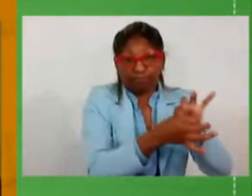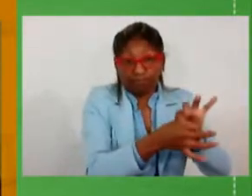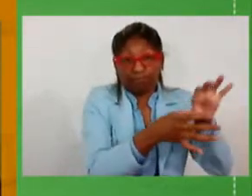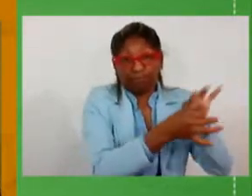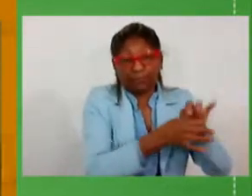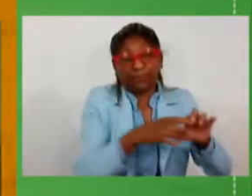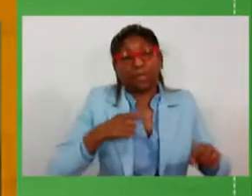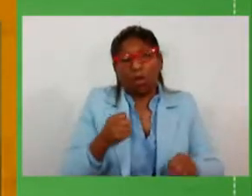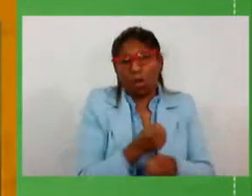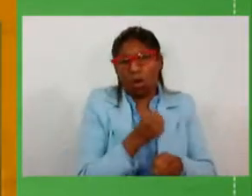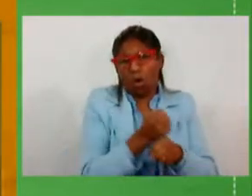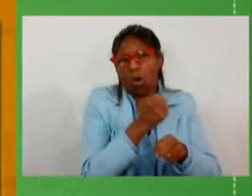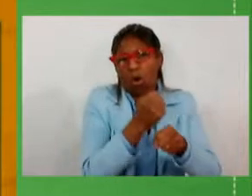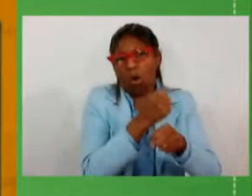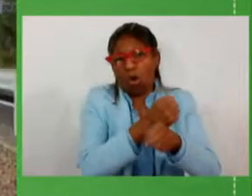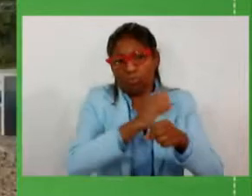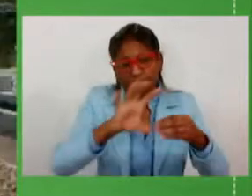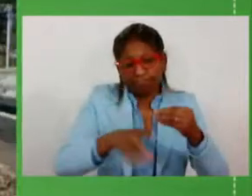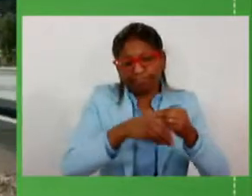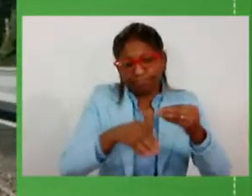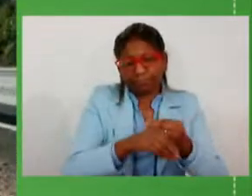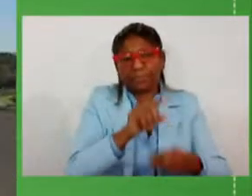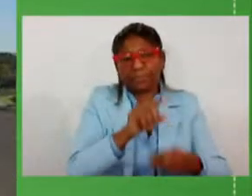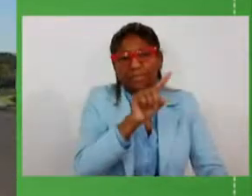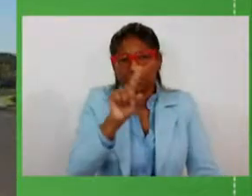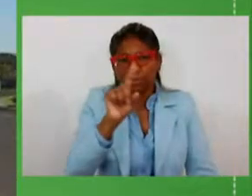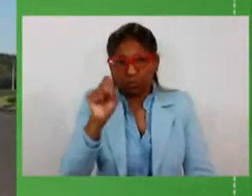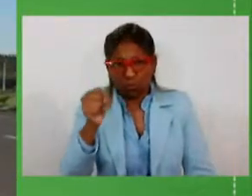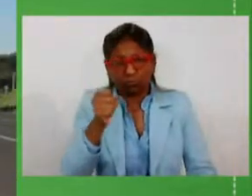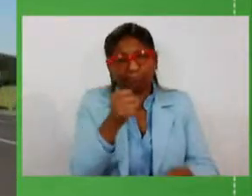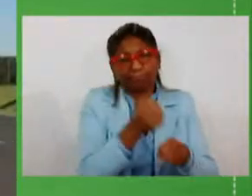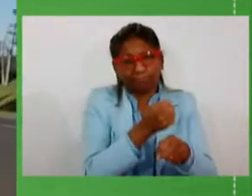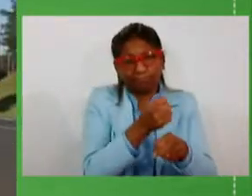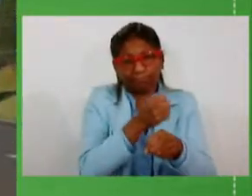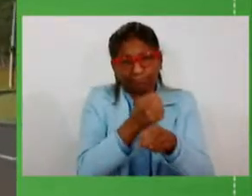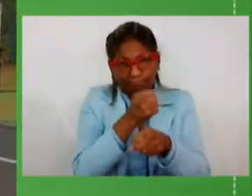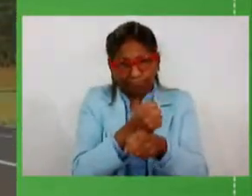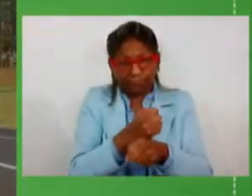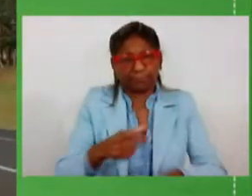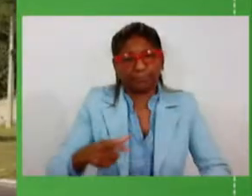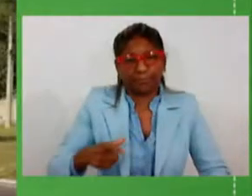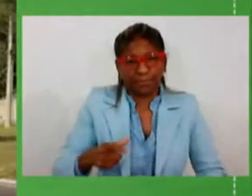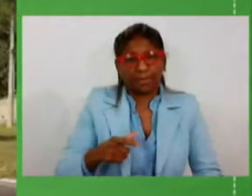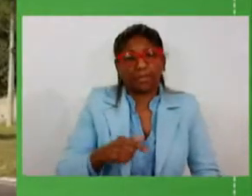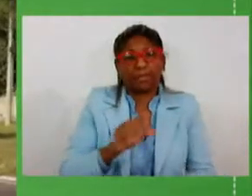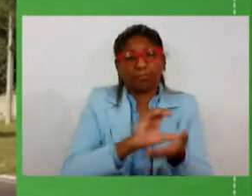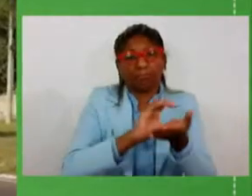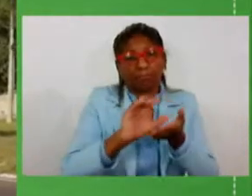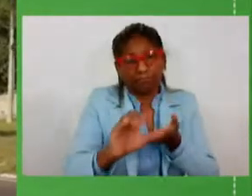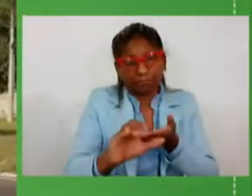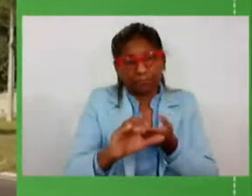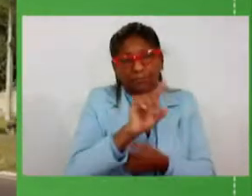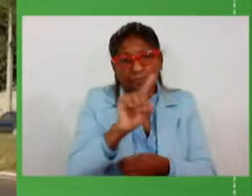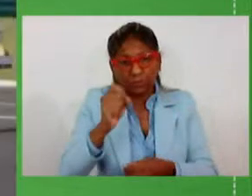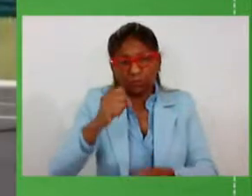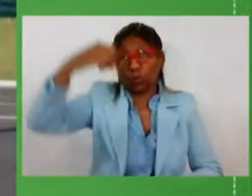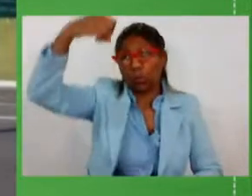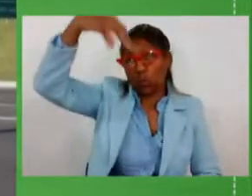complementares da RS 118. A 118 vai receber investimentos em iluminação,